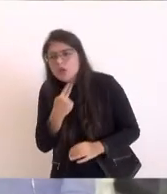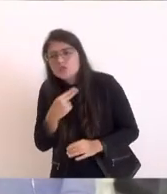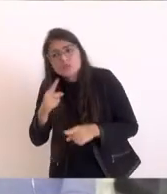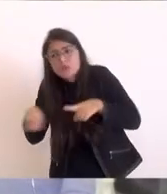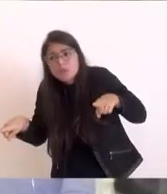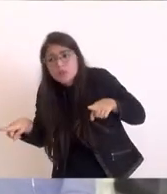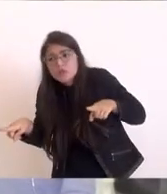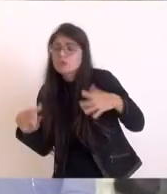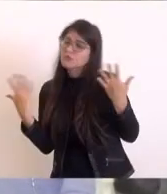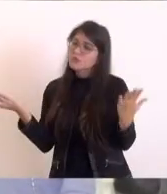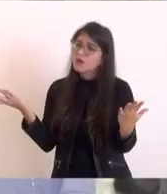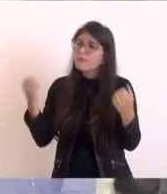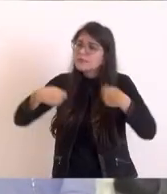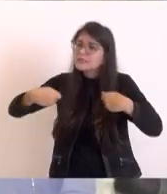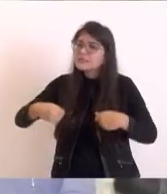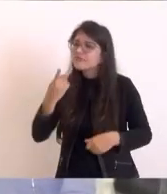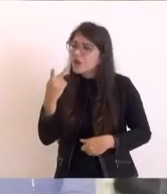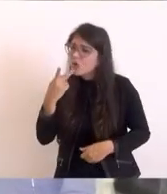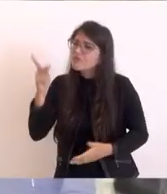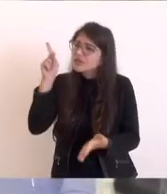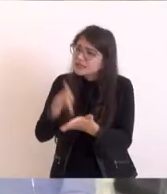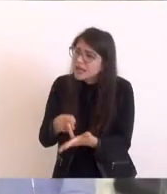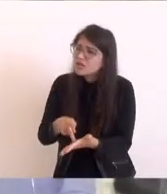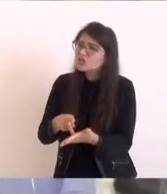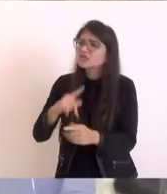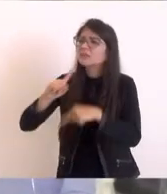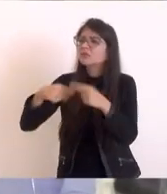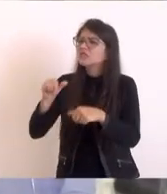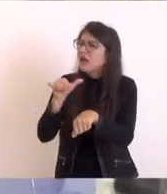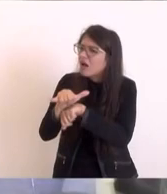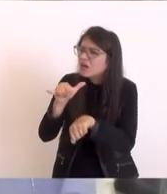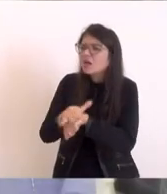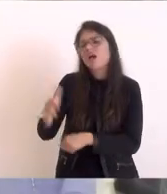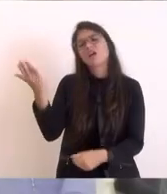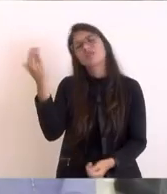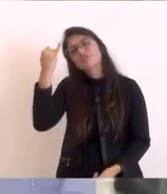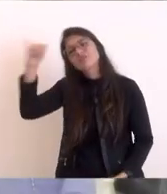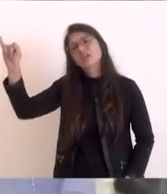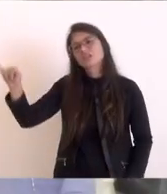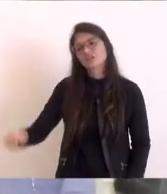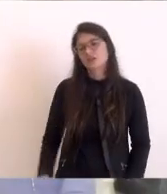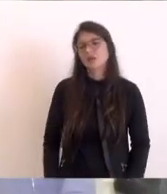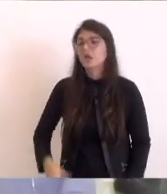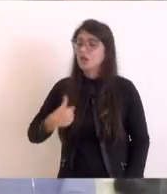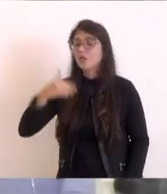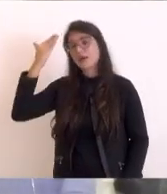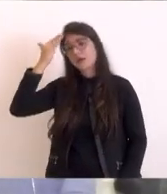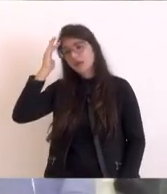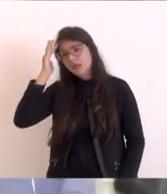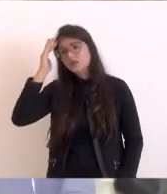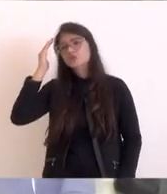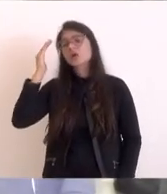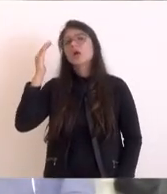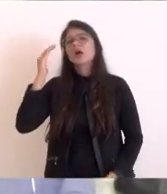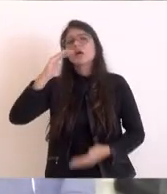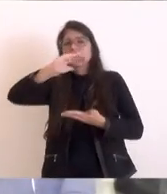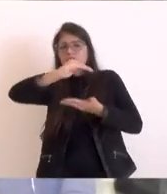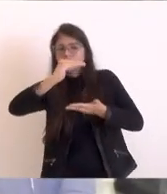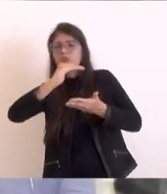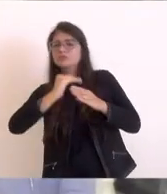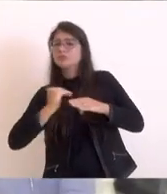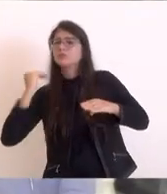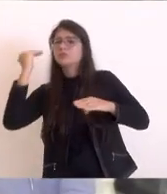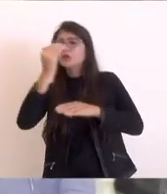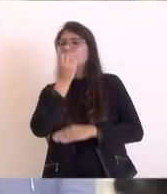Então, nós temos muita gratidão ao governo do Estado, estou acreditando muito nesse fundo, fundo soberano. Se Rida Azosta